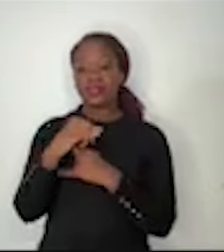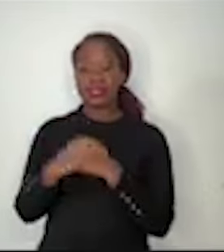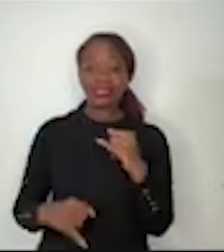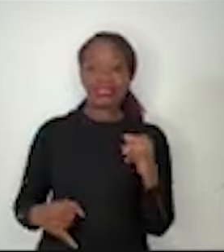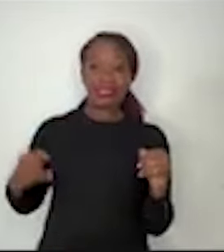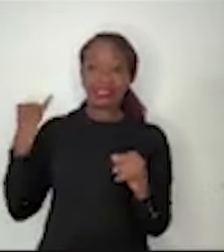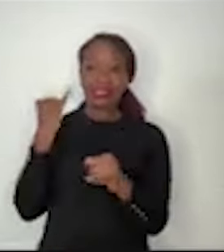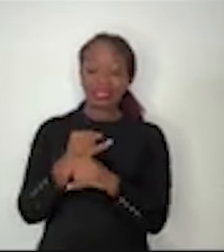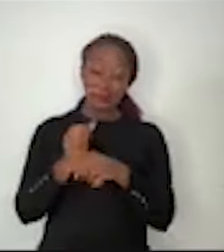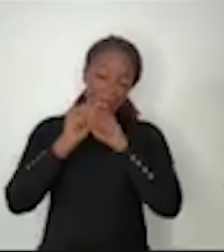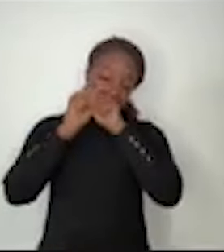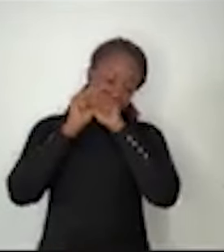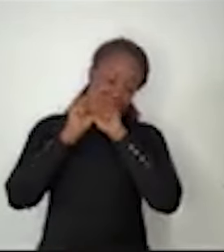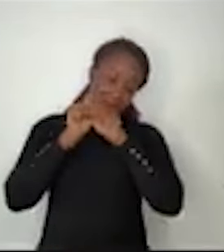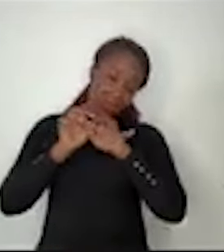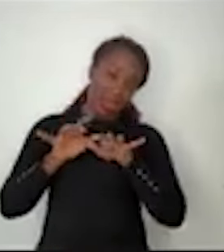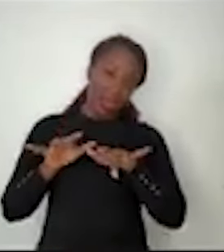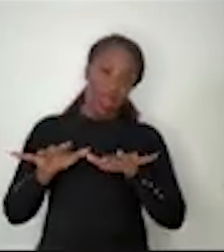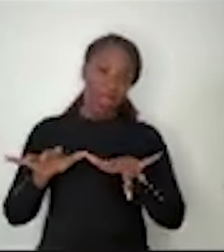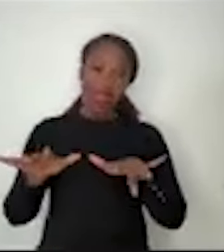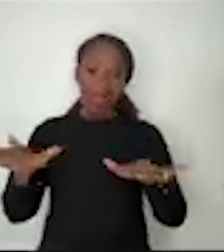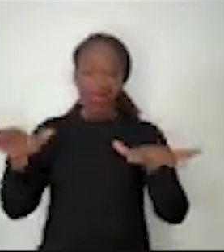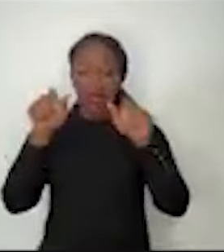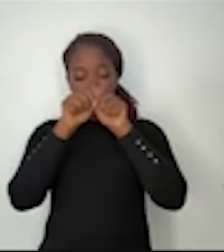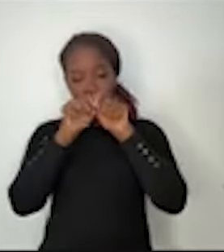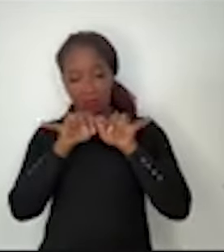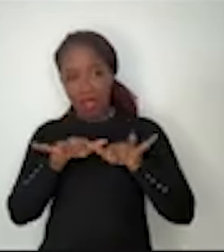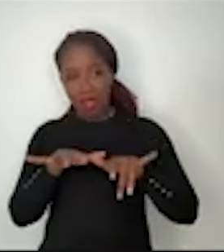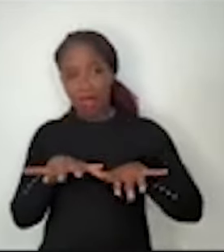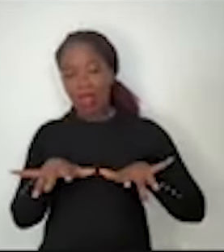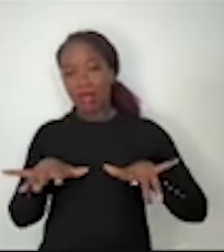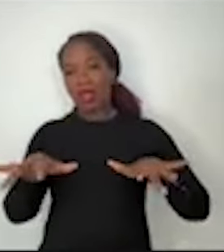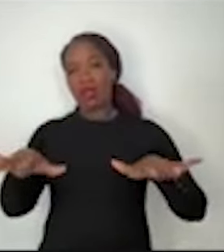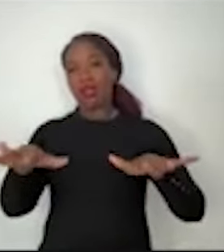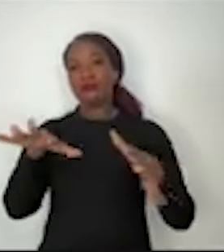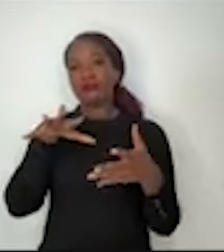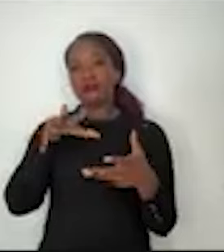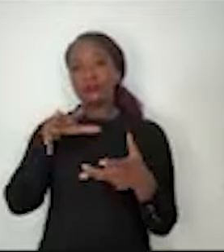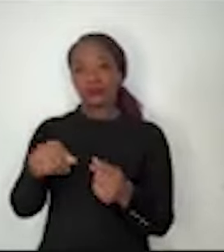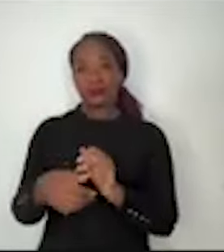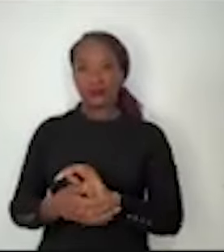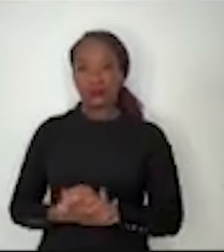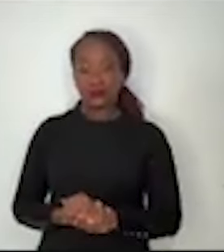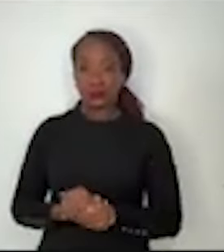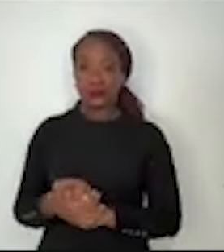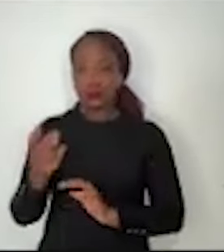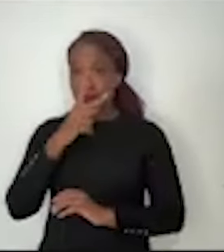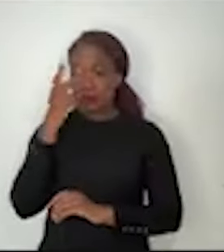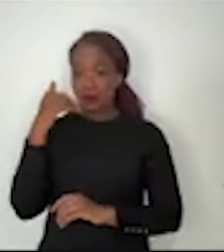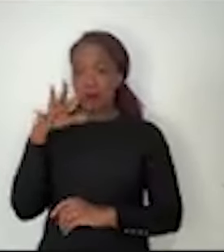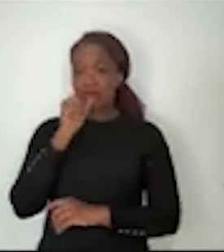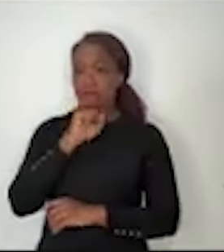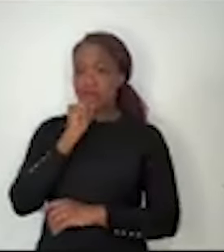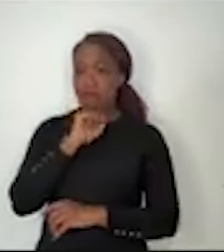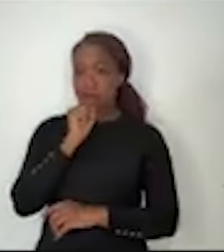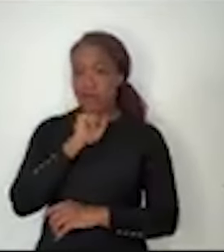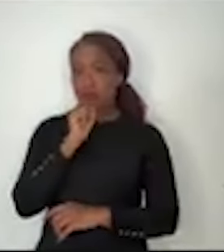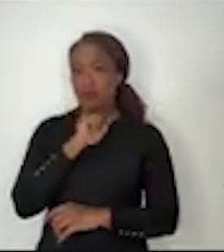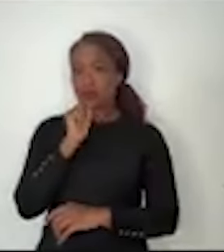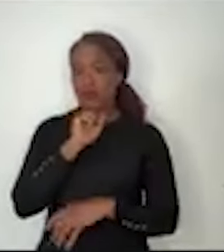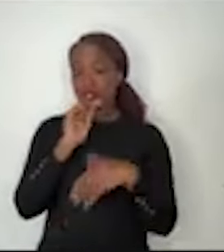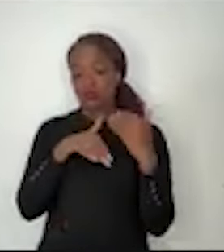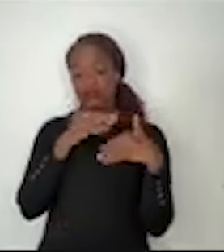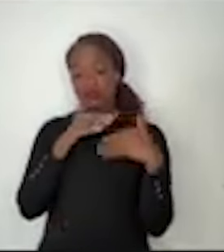bilhões de pessoas em todo o mundo. Nós, todos os mais antigos, Tim e eu, certamente, desenvolvemos um novo